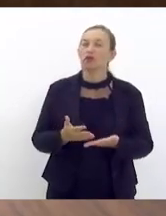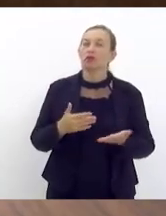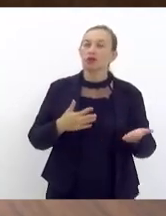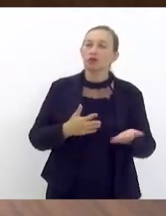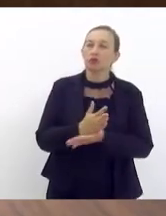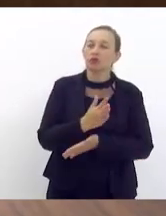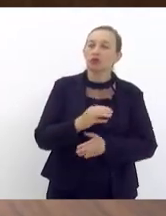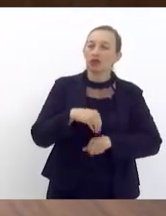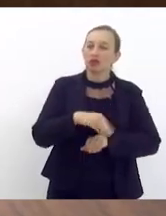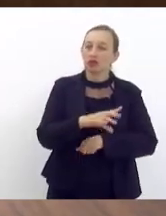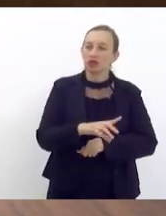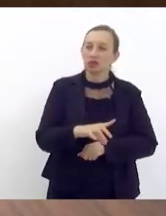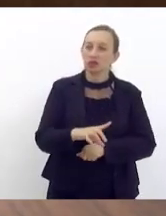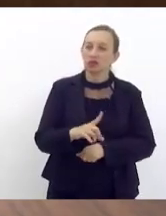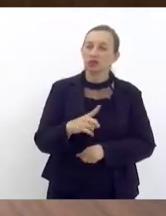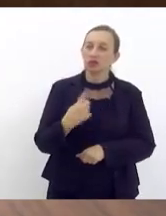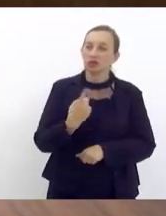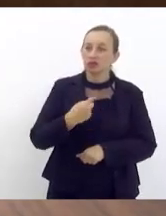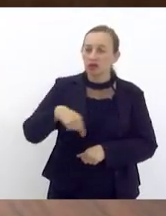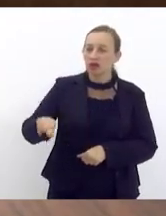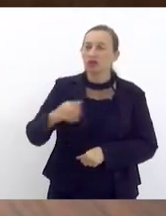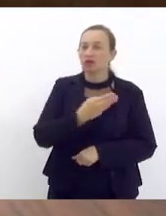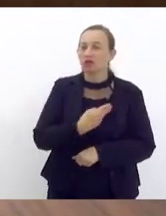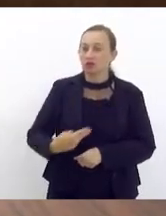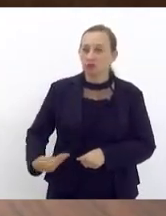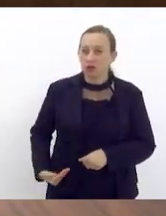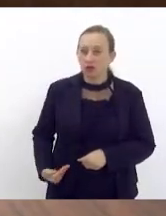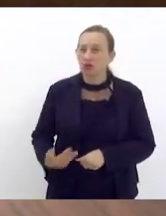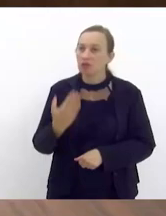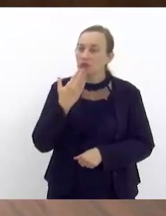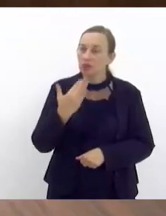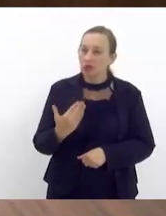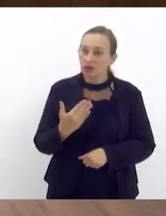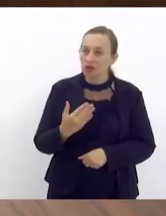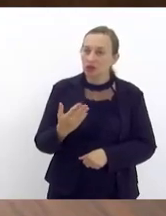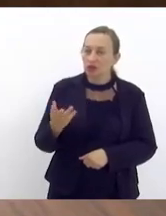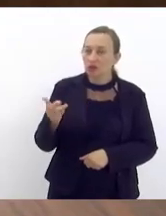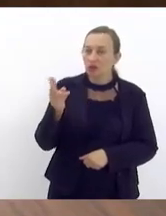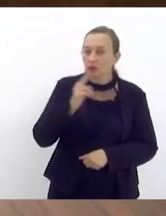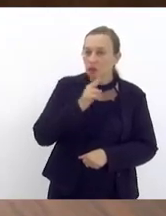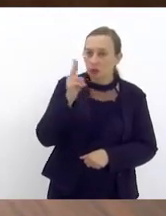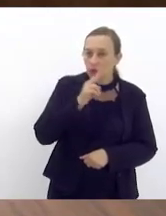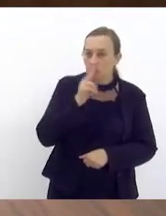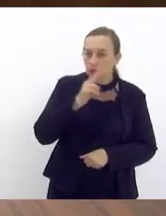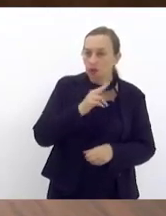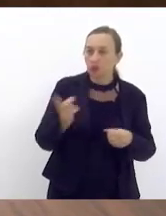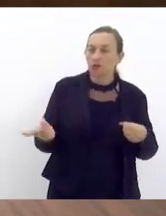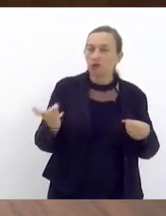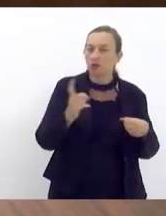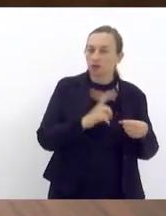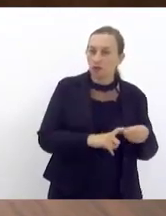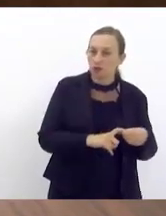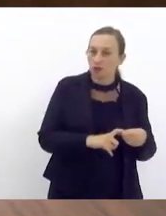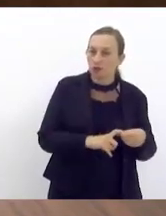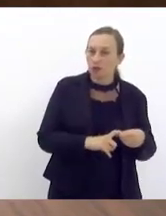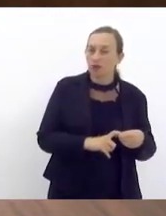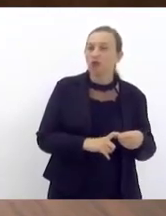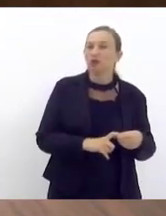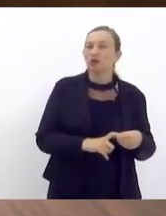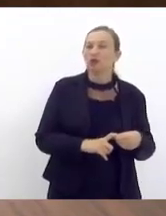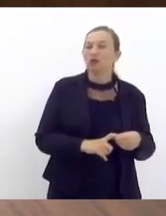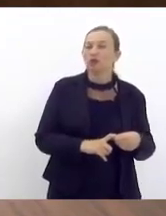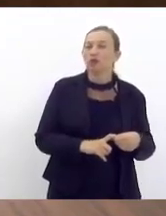aprovar essa indicação mas nós vamos estar indo ao governador pedindo que o quanto antes retornem com esses